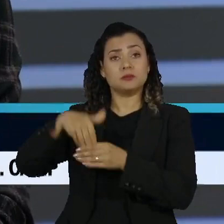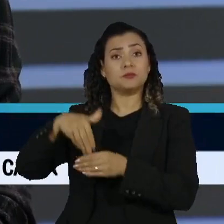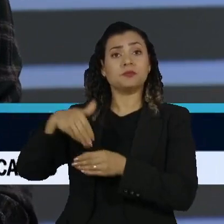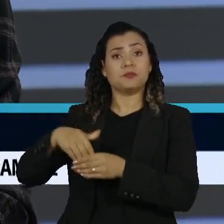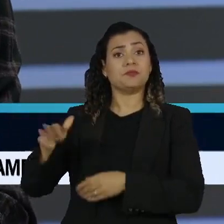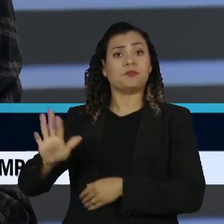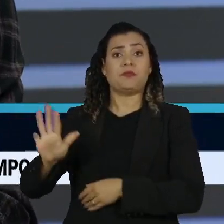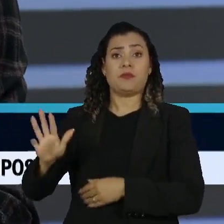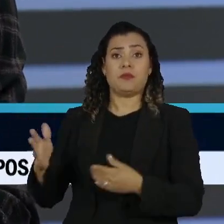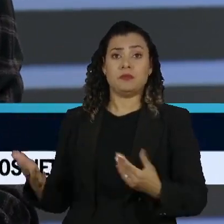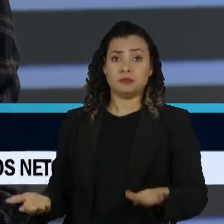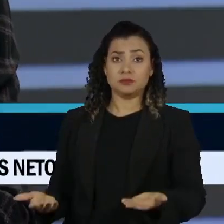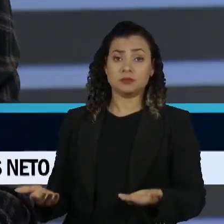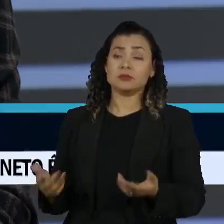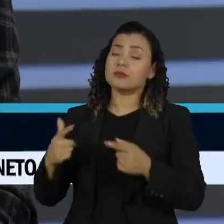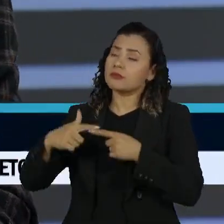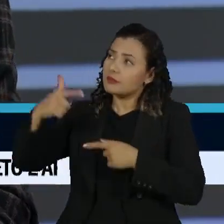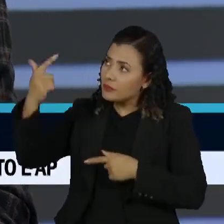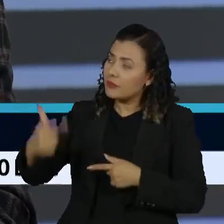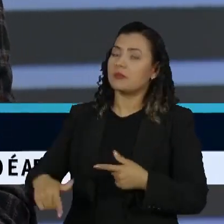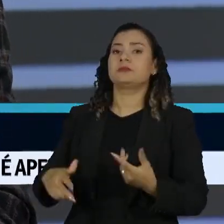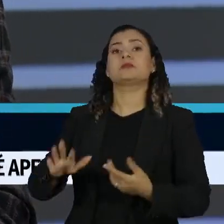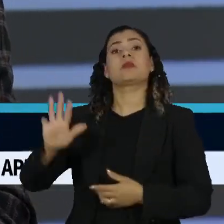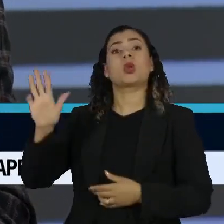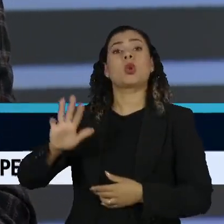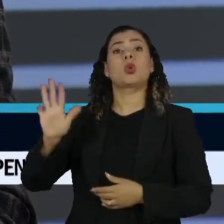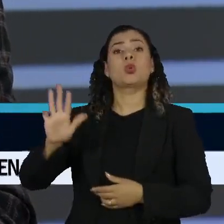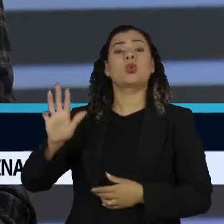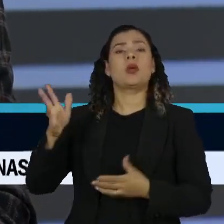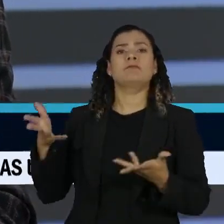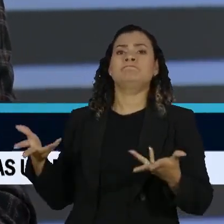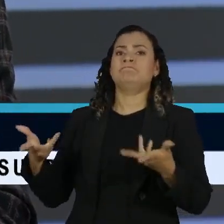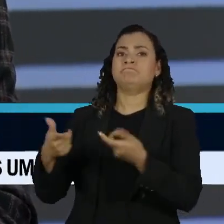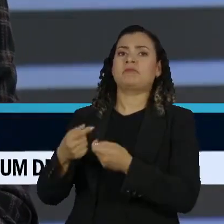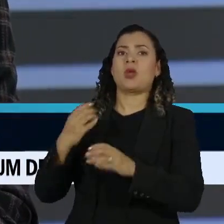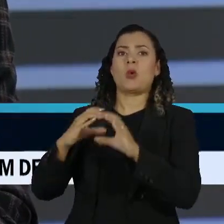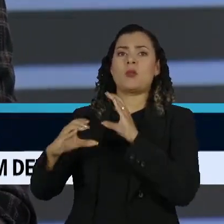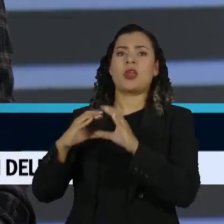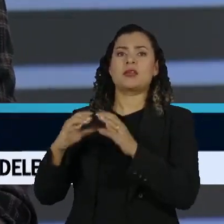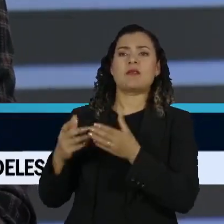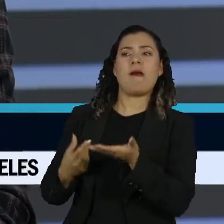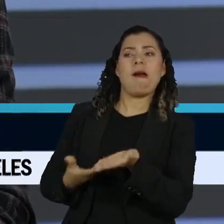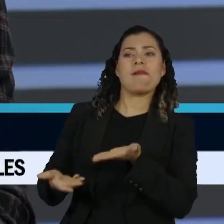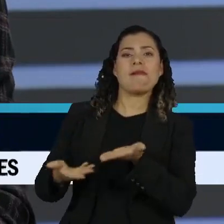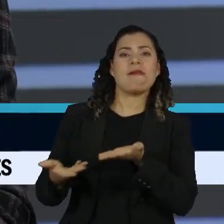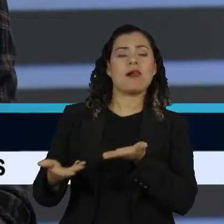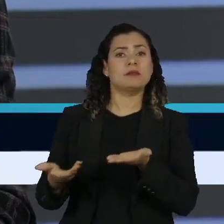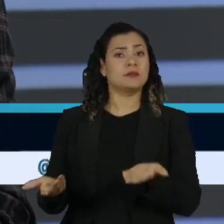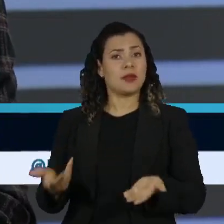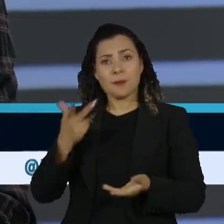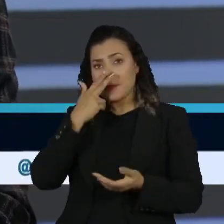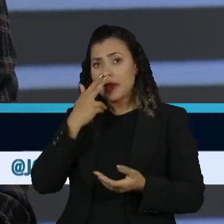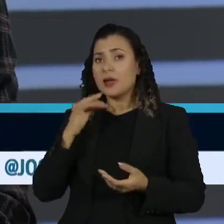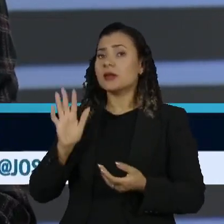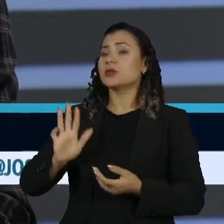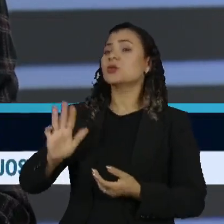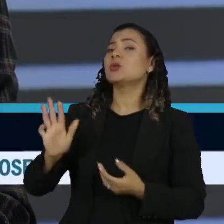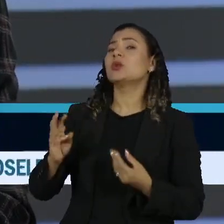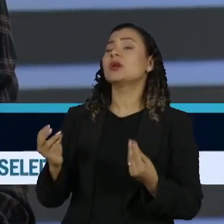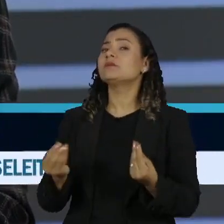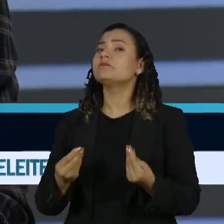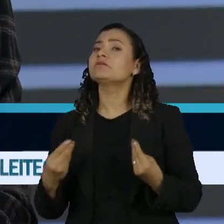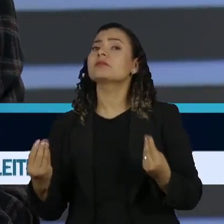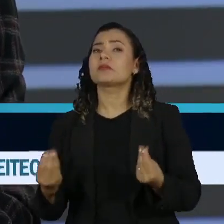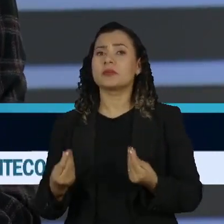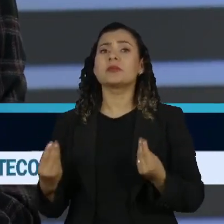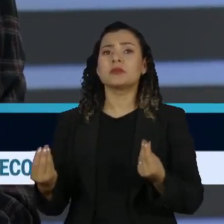a Tebet? E, de novo, o Lula, que é um craque da comunicação, ele anda pisando na bola na comunicação. Eu